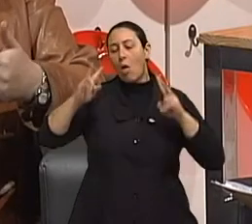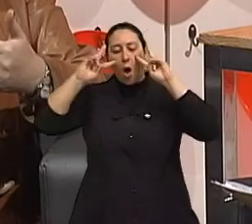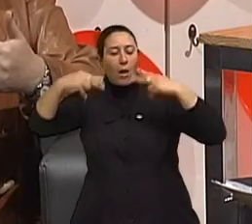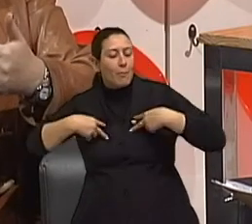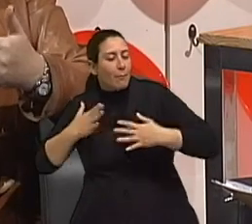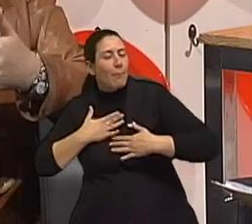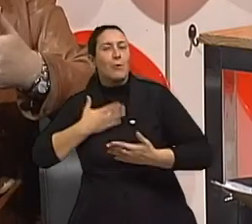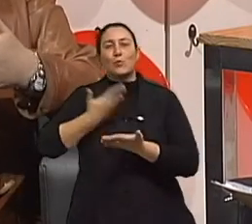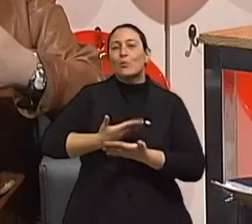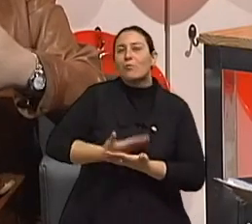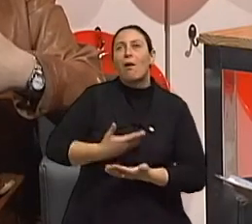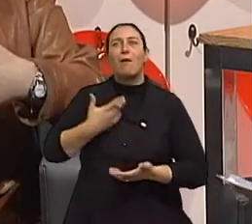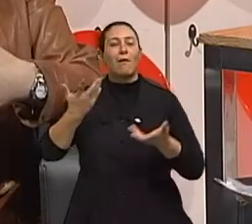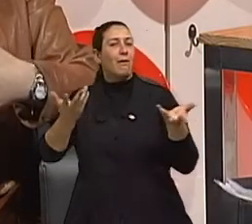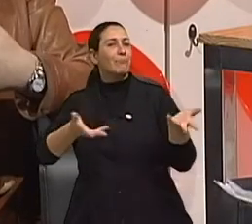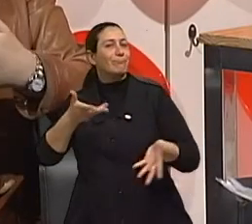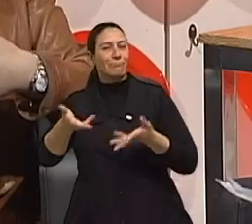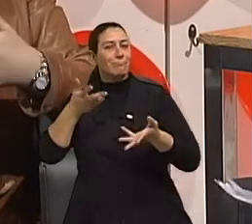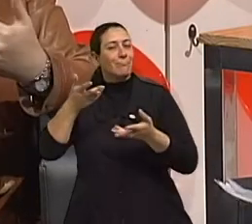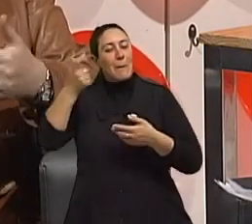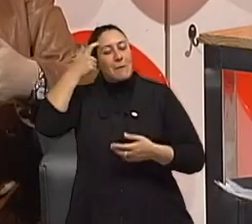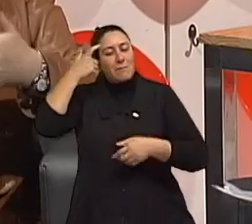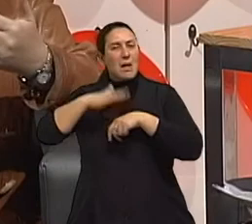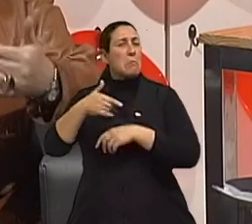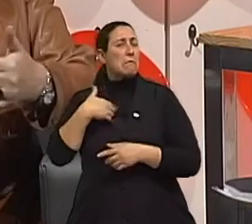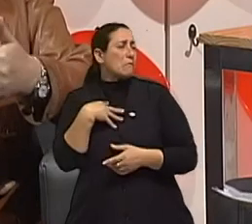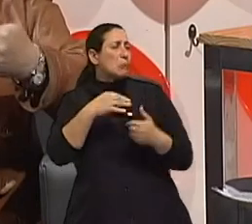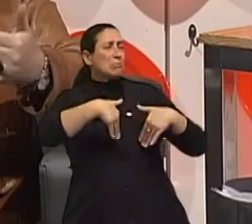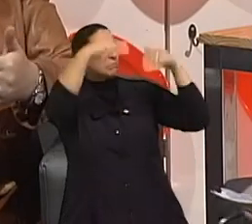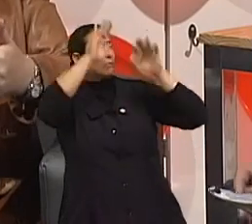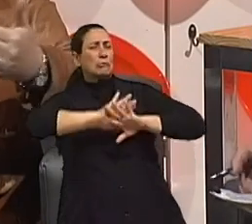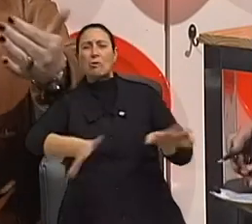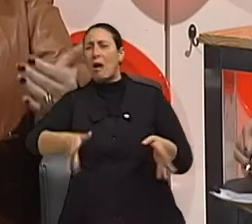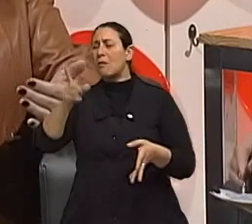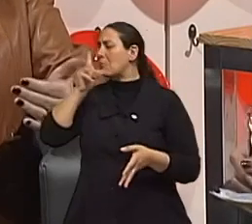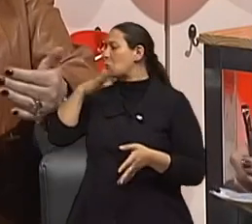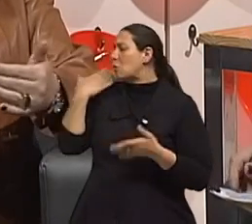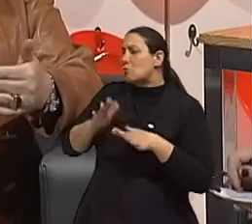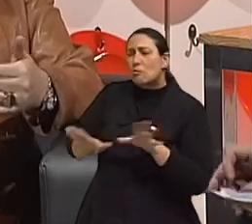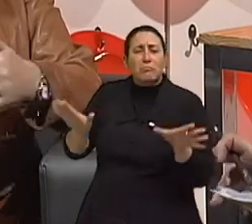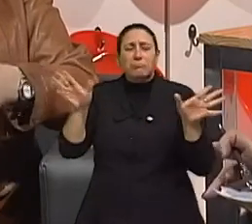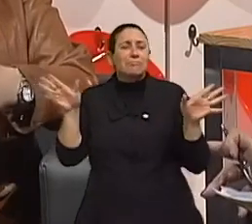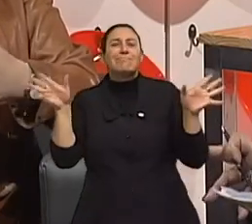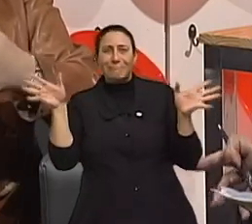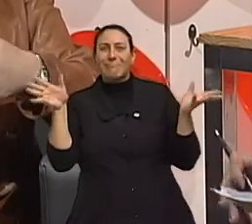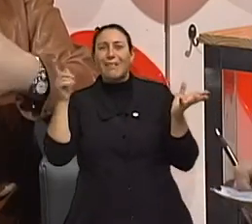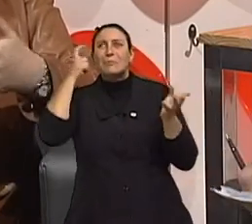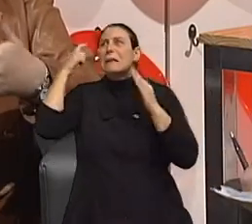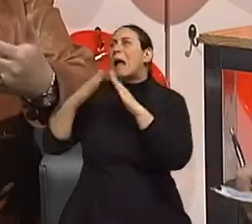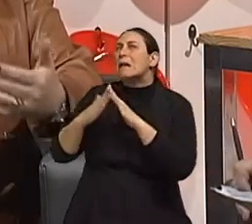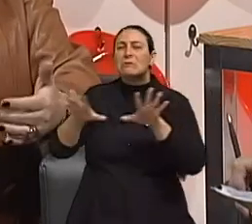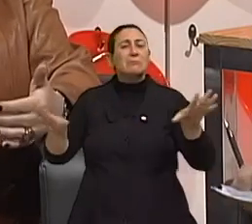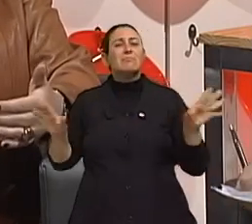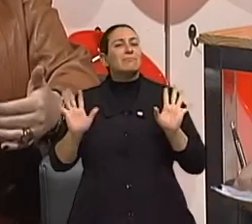pensar mais em si do que nos filhos, nos pais, na casa, na manutenção, na escola, de todos